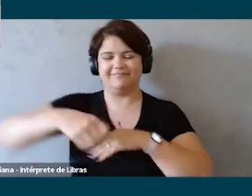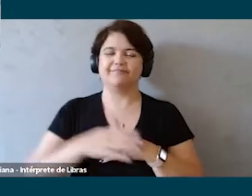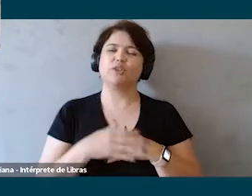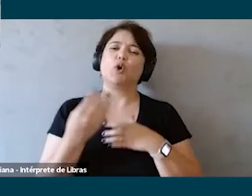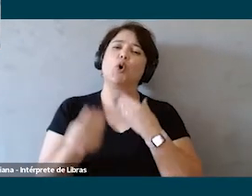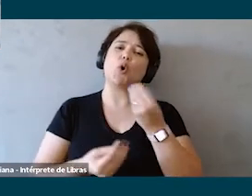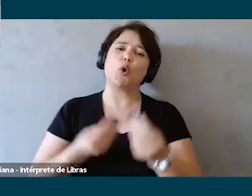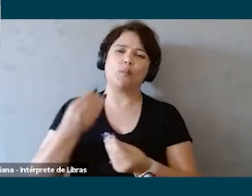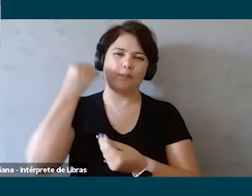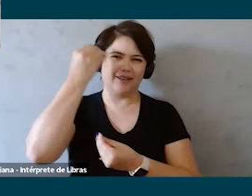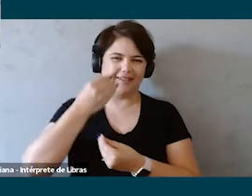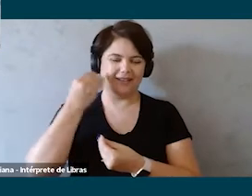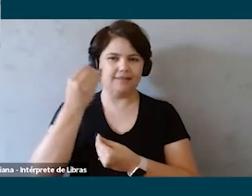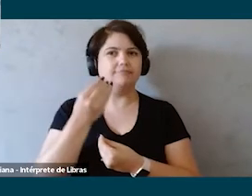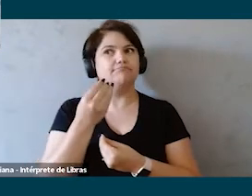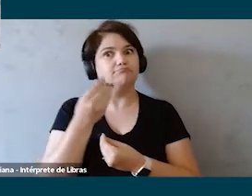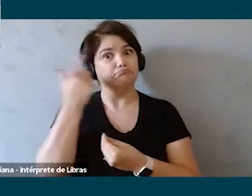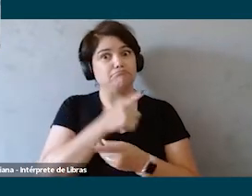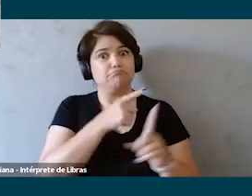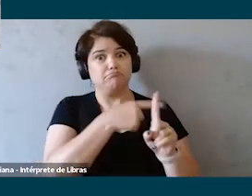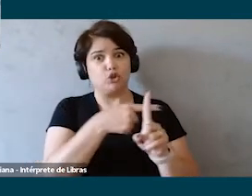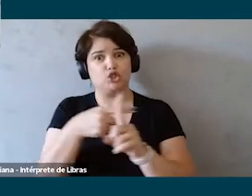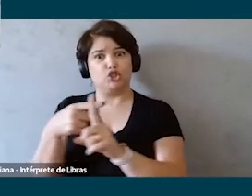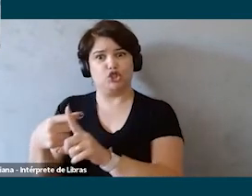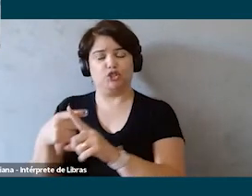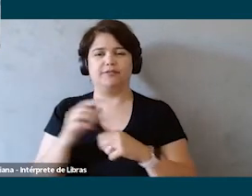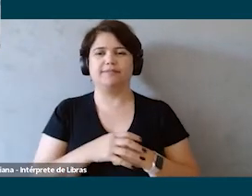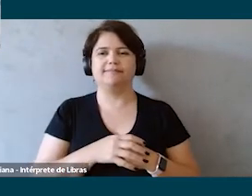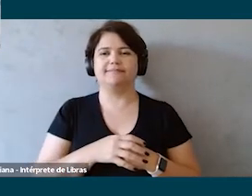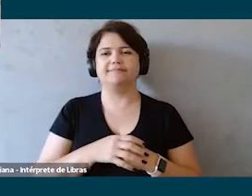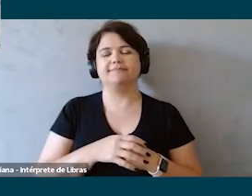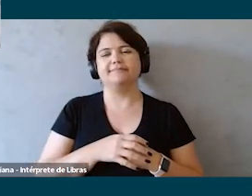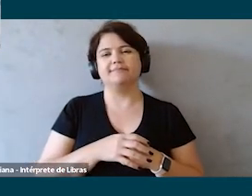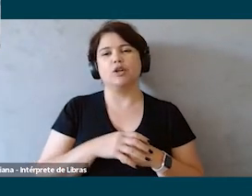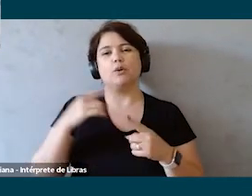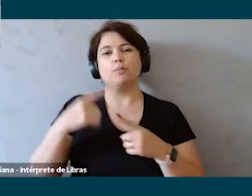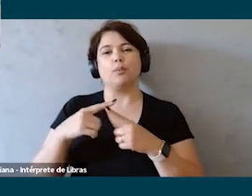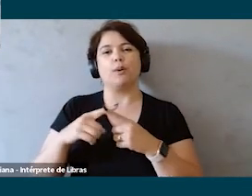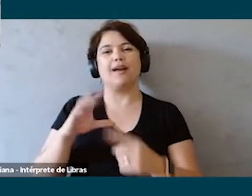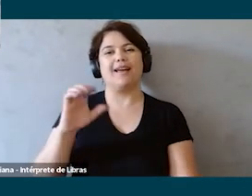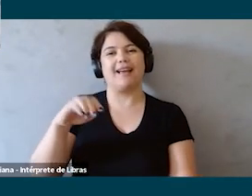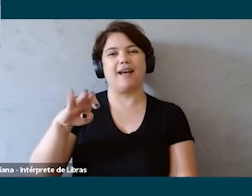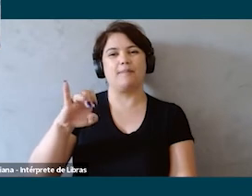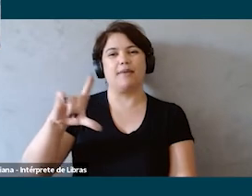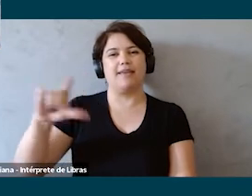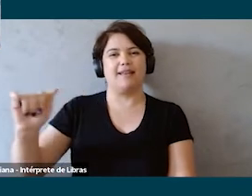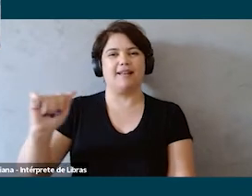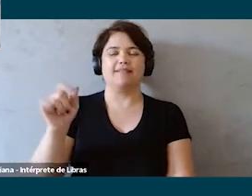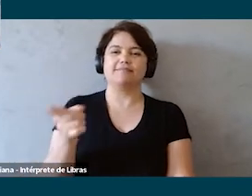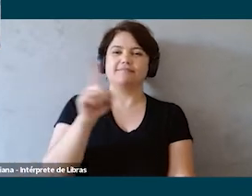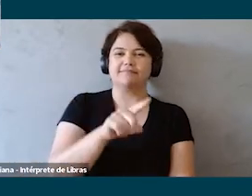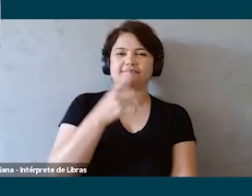como é que está sendo a experiência muito positiva porque a Camis e o time e a Squad